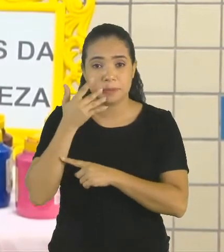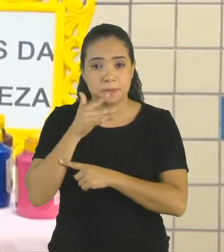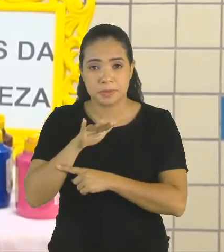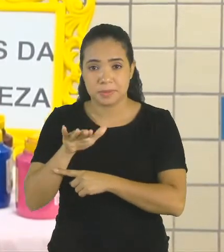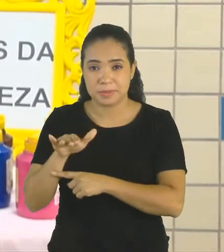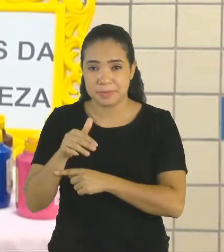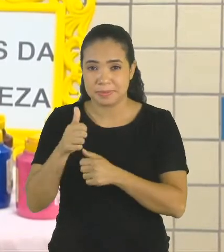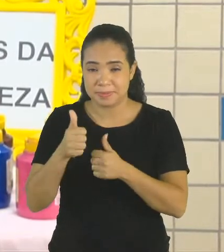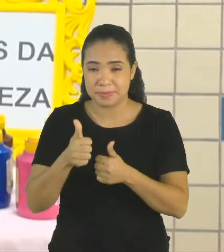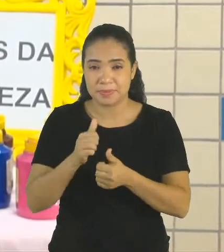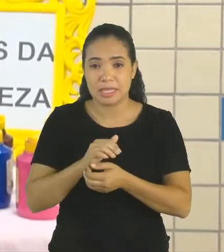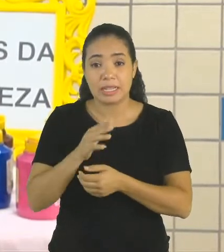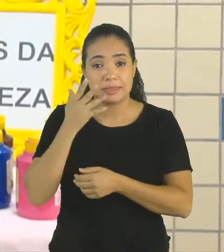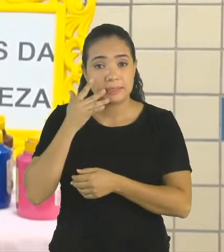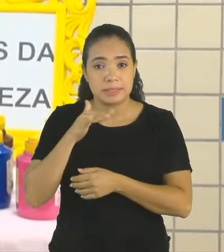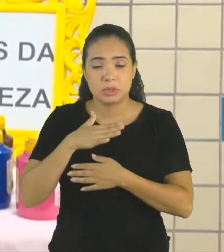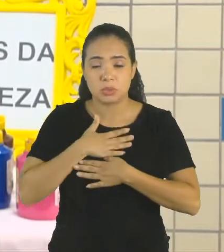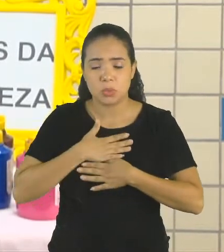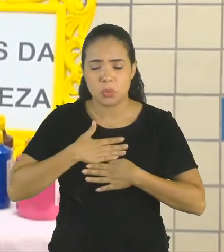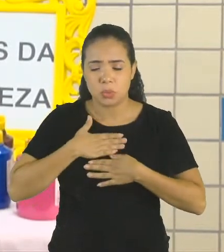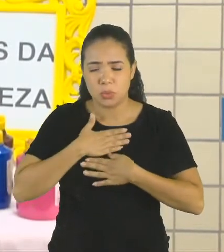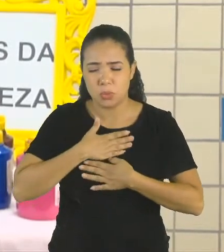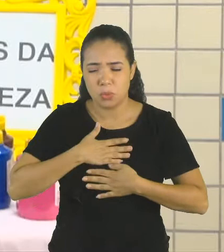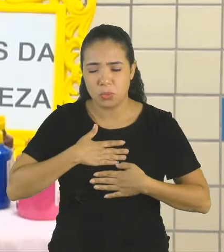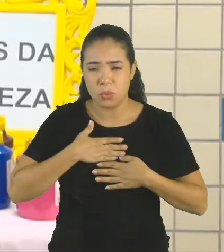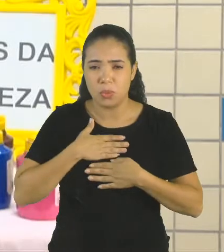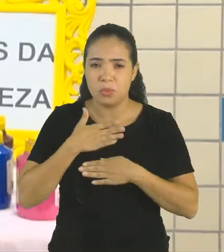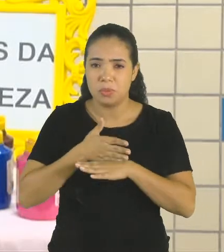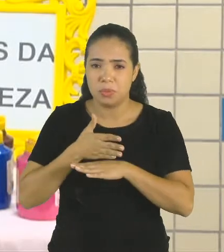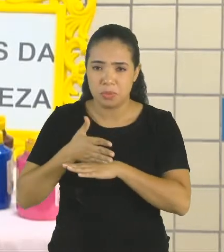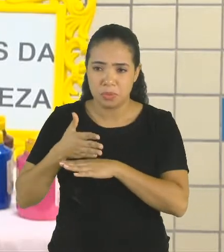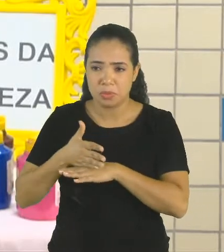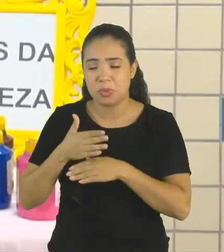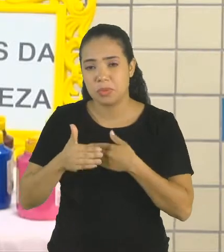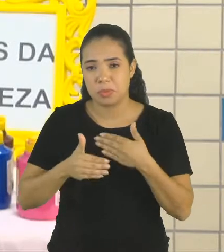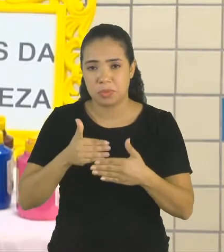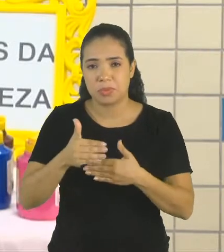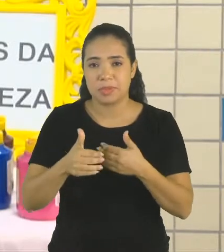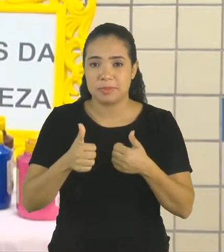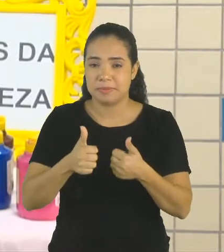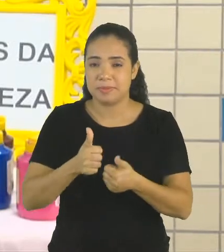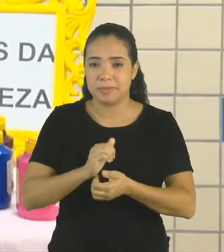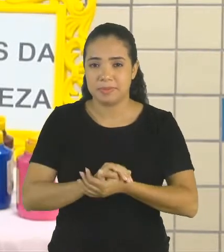As crianças gostam muito de participar de todo esse processo.